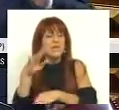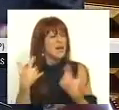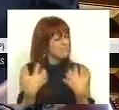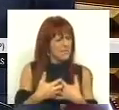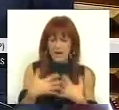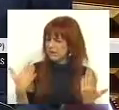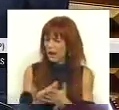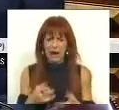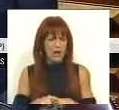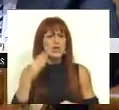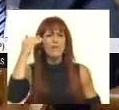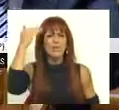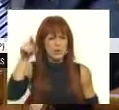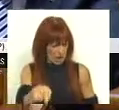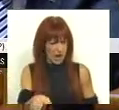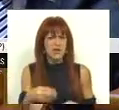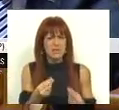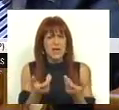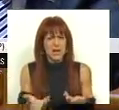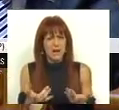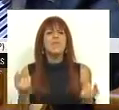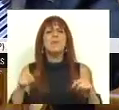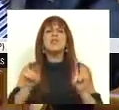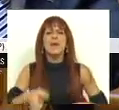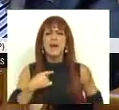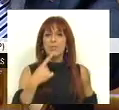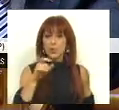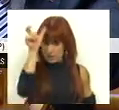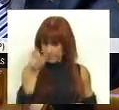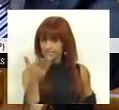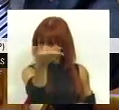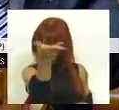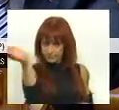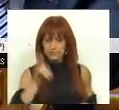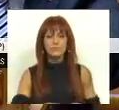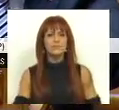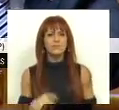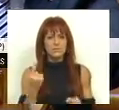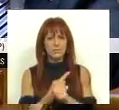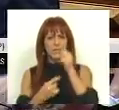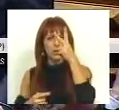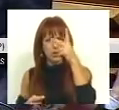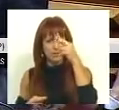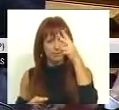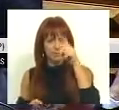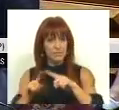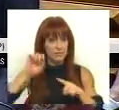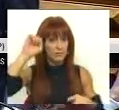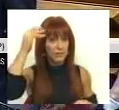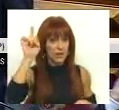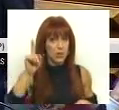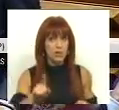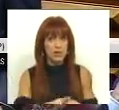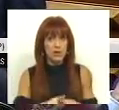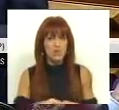incerteza em relação ao futuro destas matérias. Mas queria perguntar a V. Exª duas coisas. A primeira